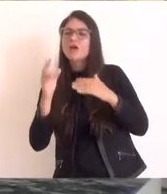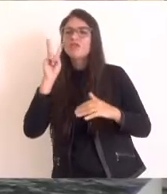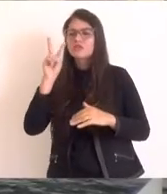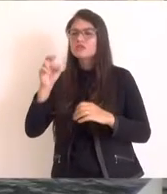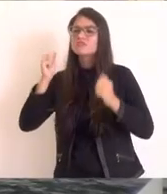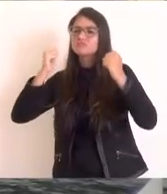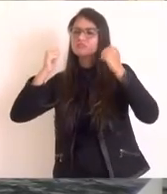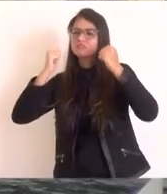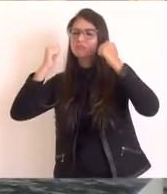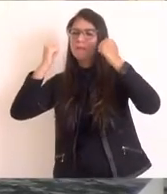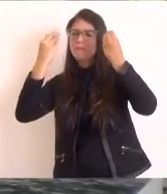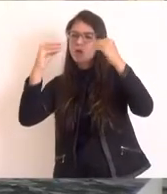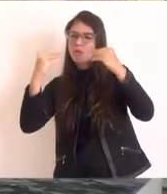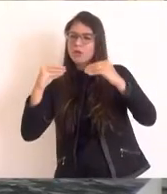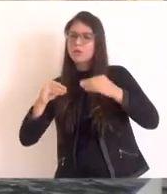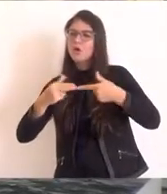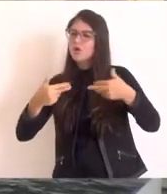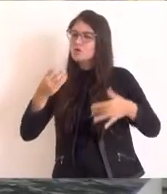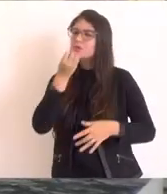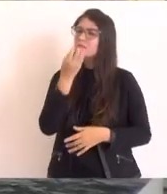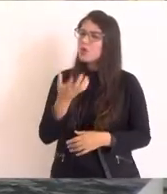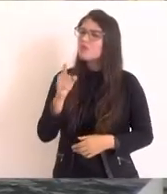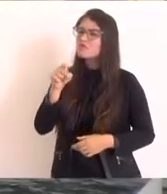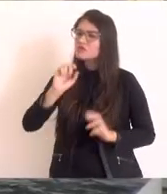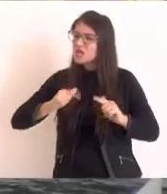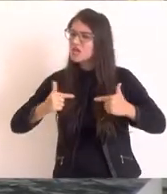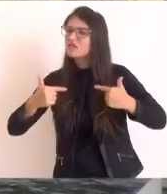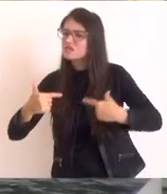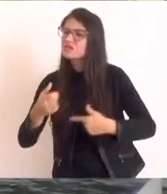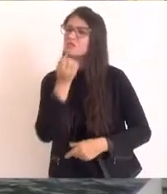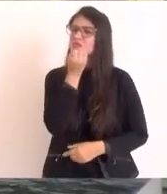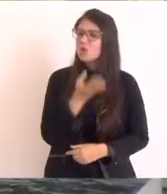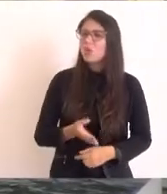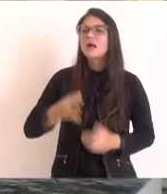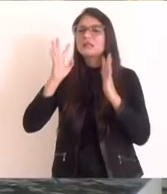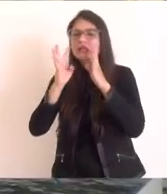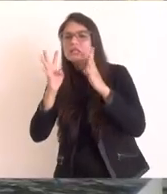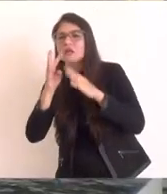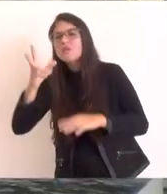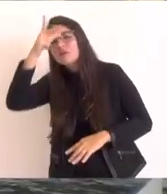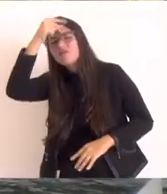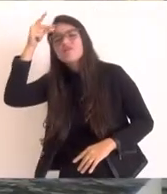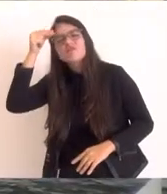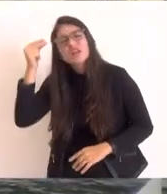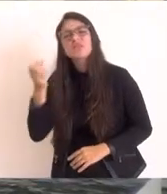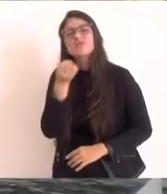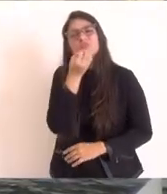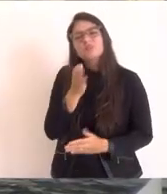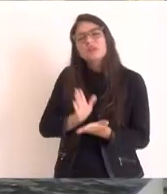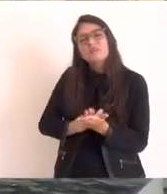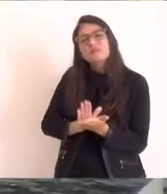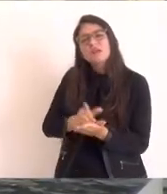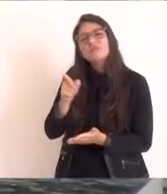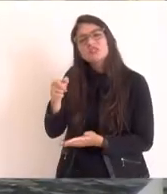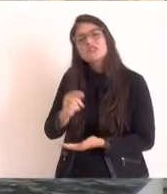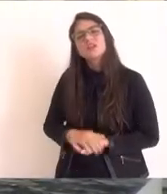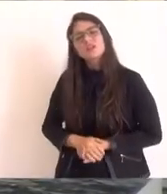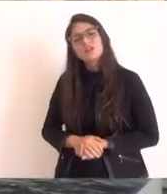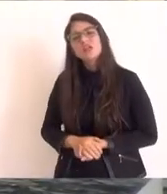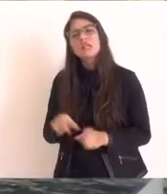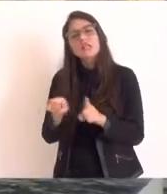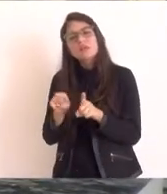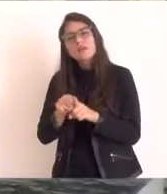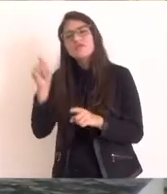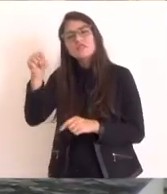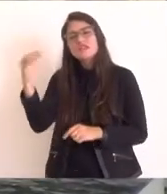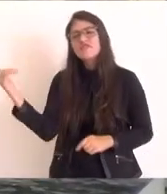diferenciada e a sua atenção aos prefeitos. E também parabenizar essa sua presença aqui na